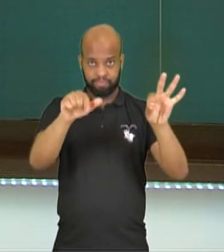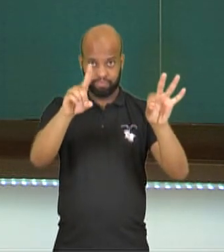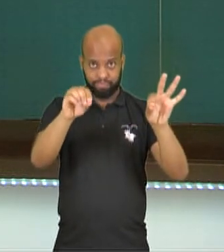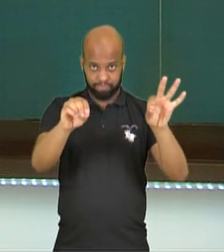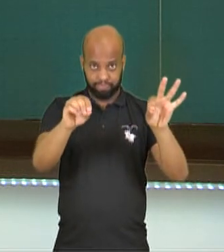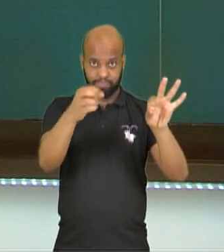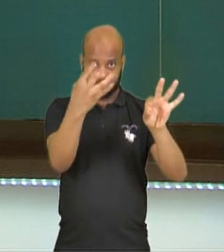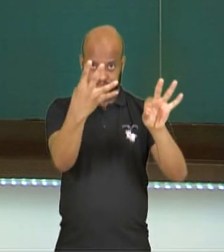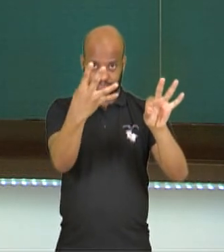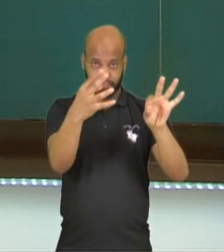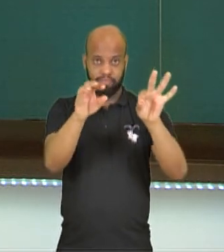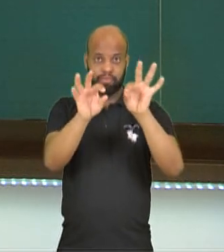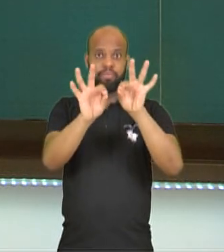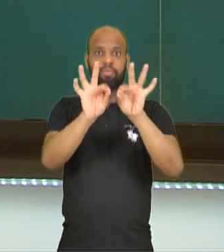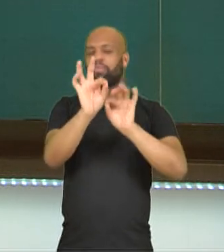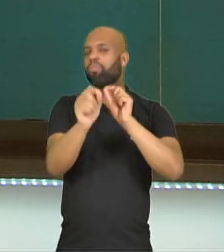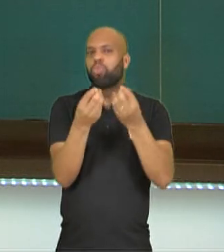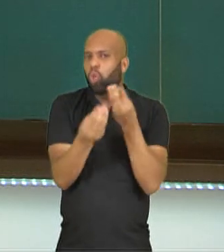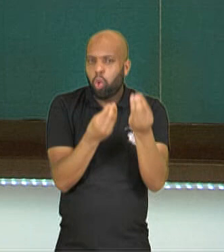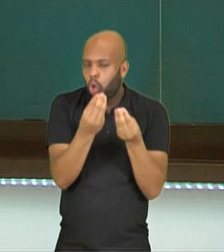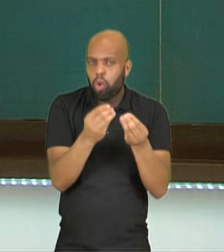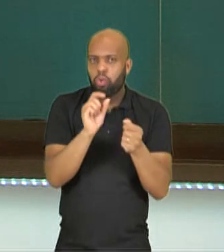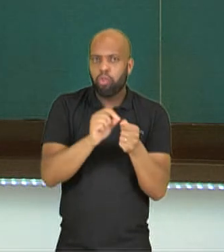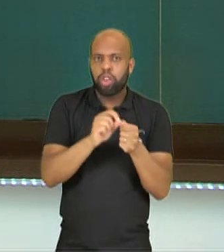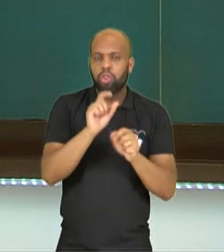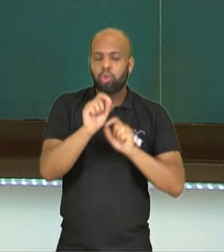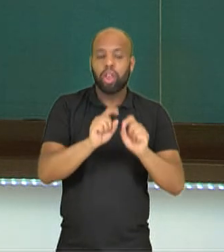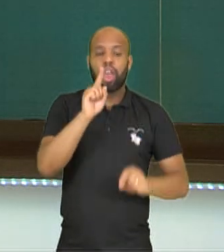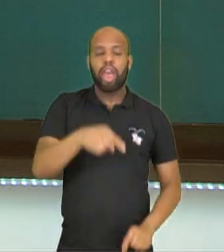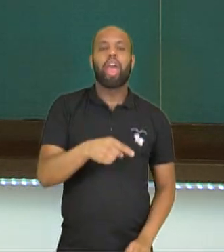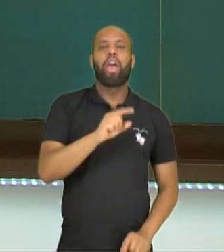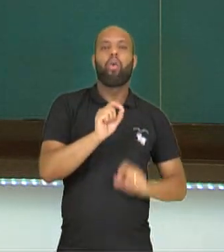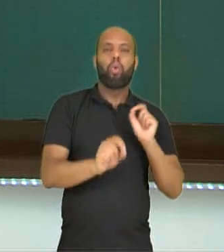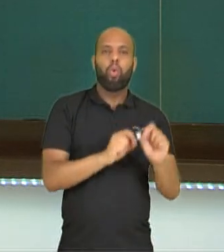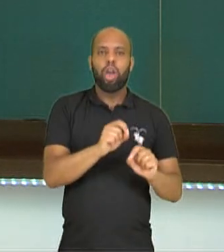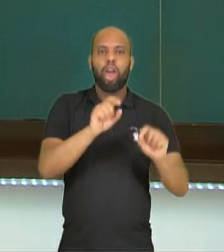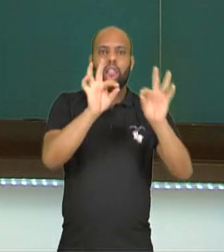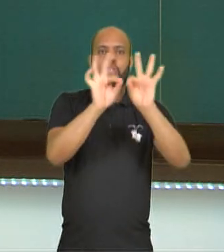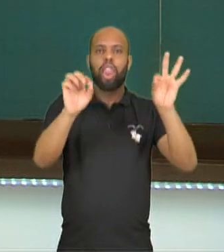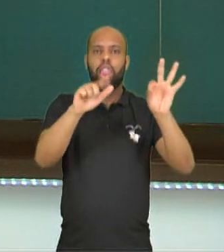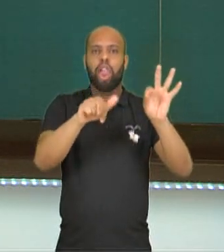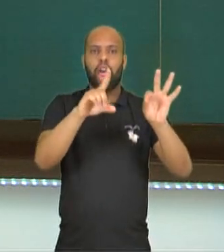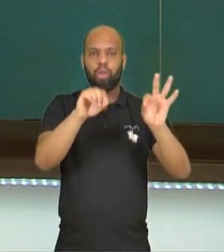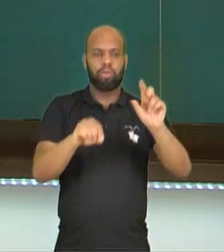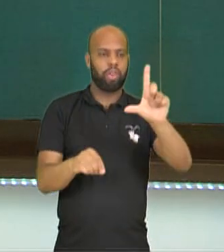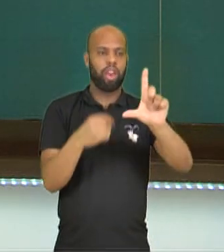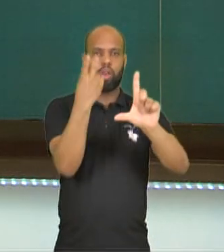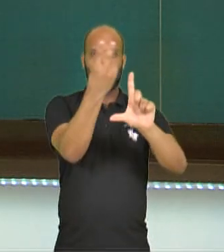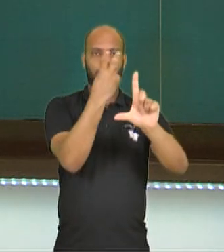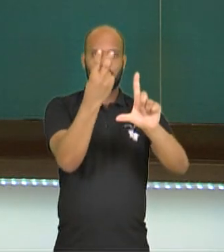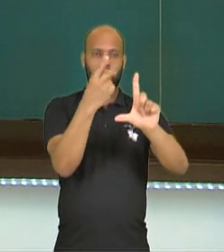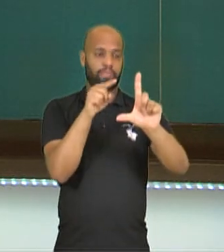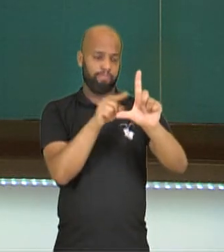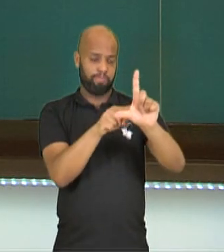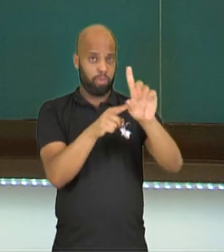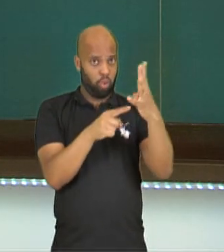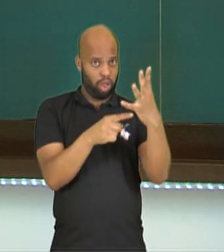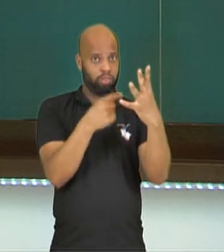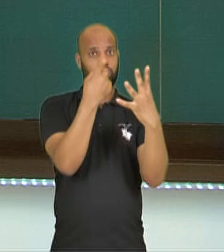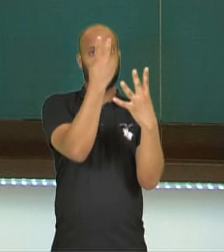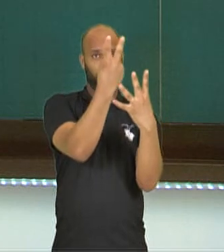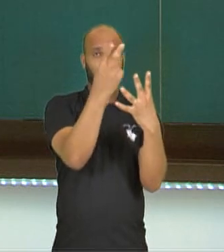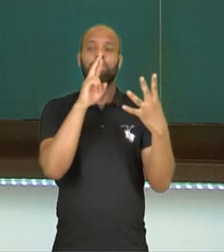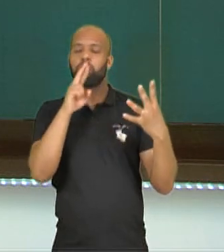área lado ao quadrado. Então seria 4 ao quadrado, que dá 16. Se você contar, tem 16 quadradinhos ali, ok?